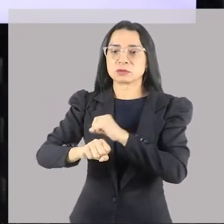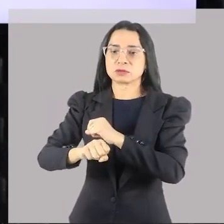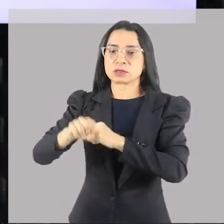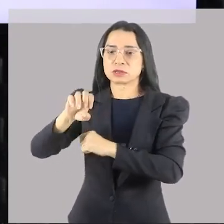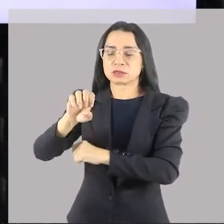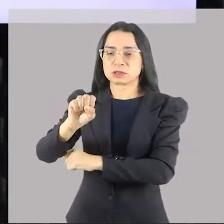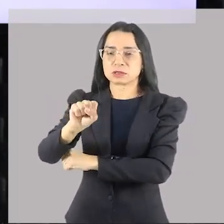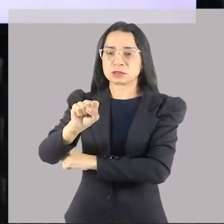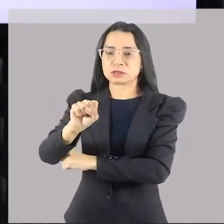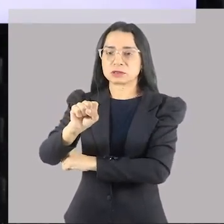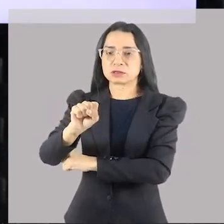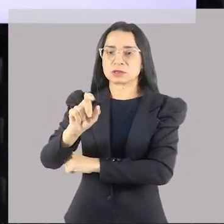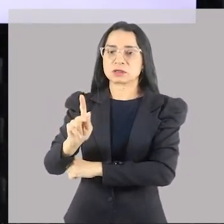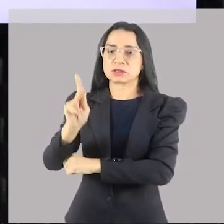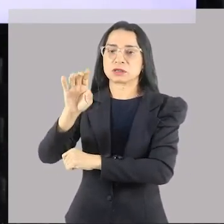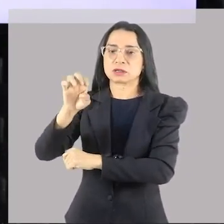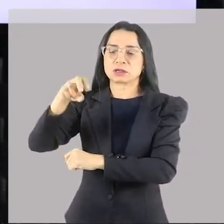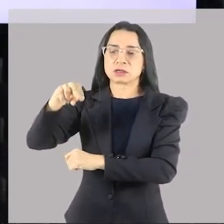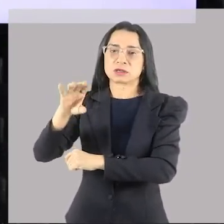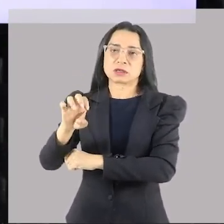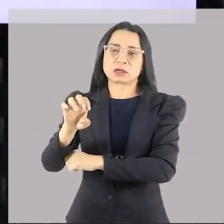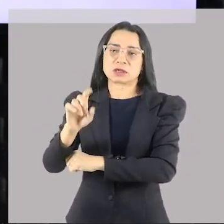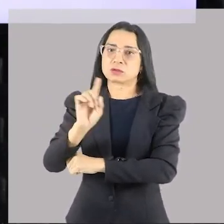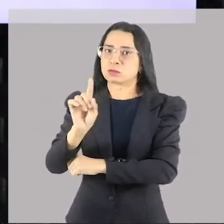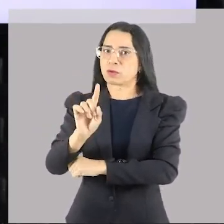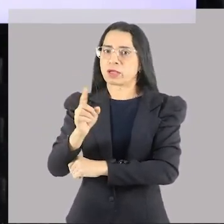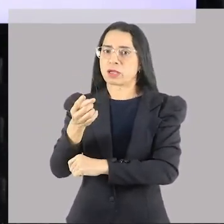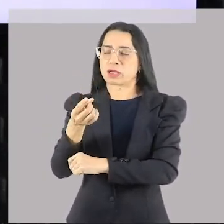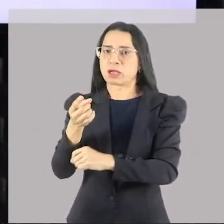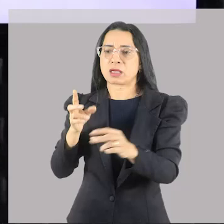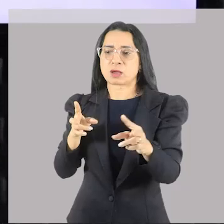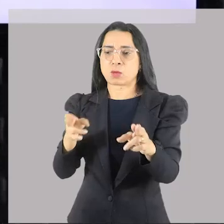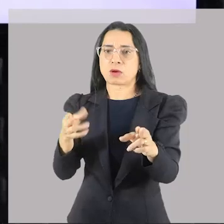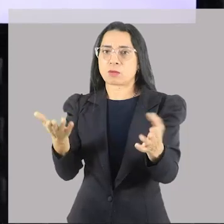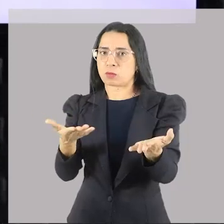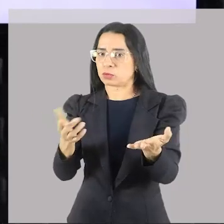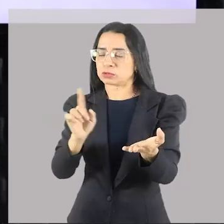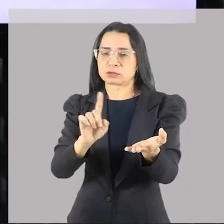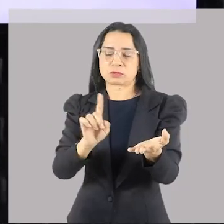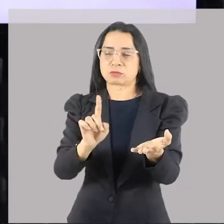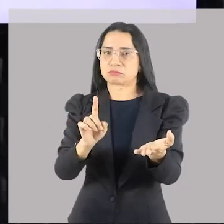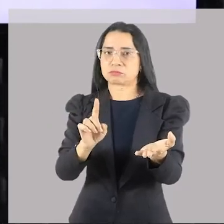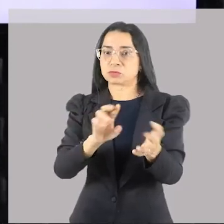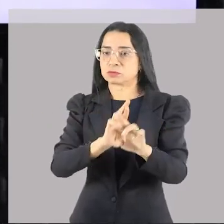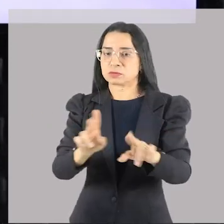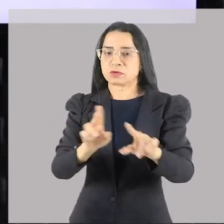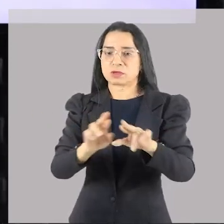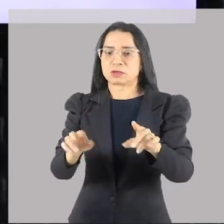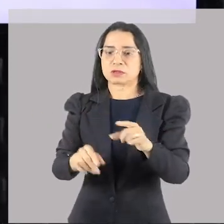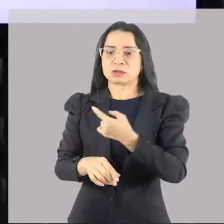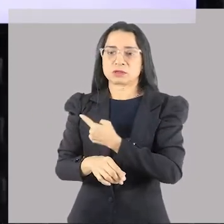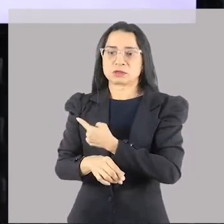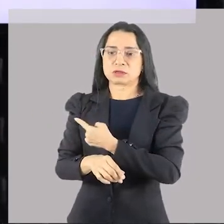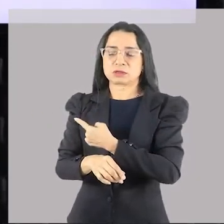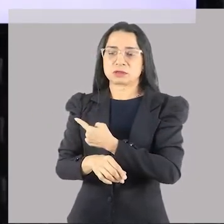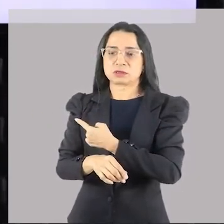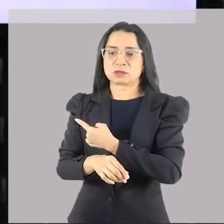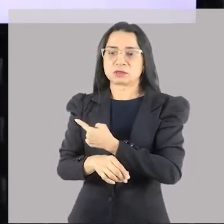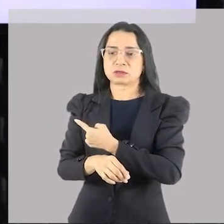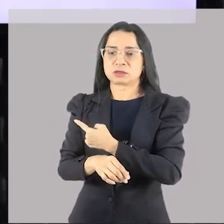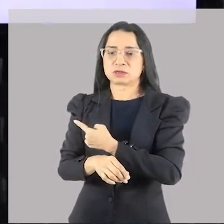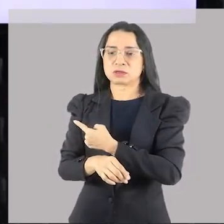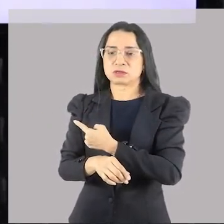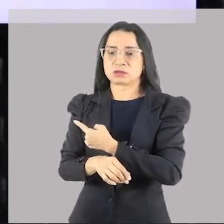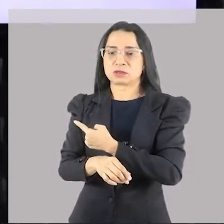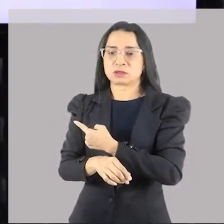Não é o que a gente conhece hoje. O palco era como se fosse um cenário para dar apoio. A parte circular ou semicircular é a orquestra, onde os atores